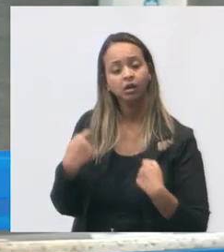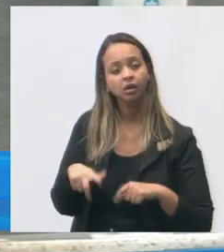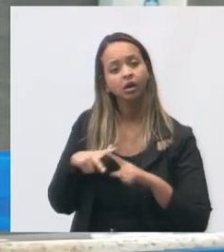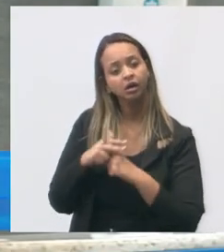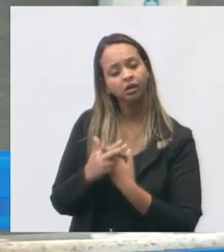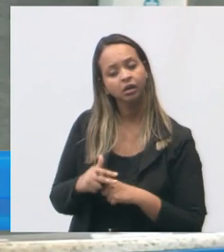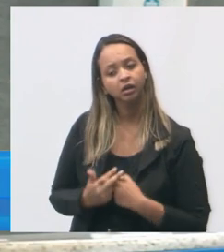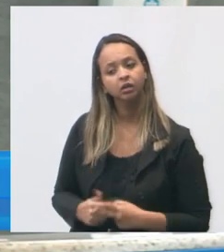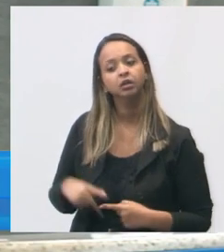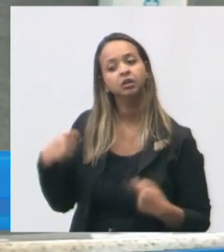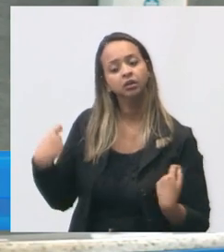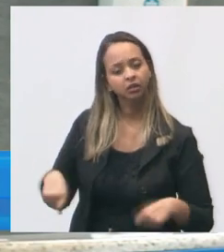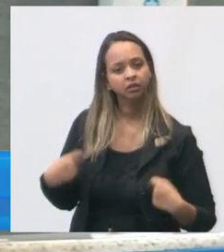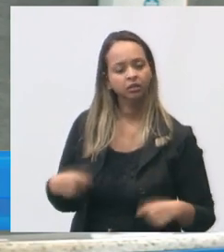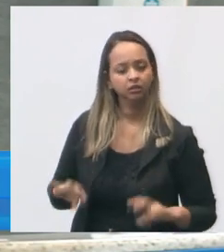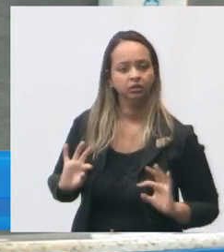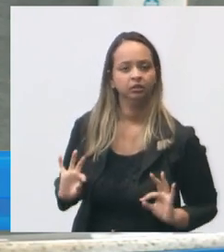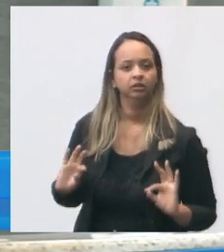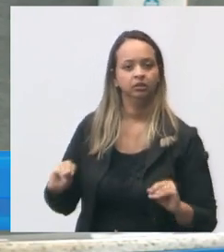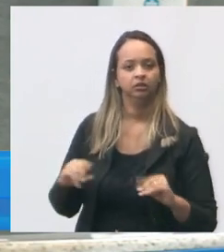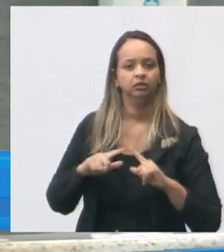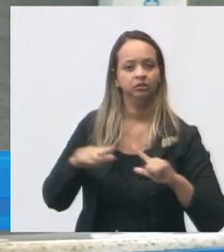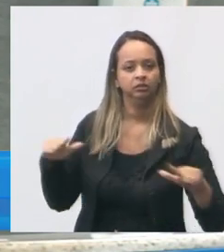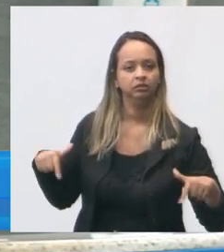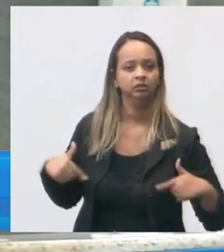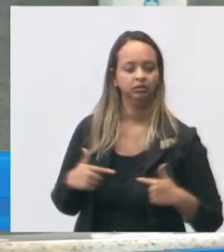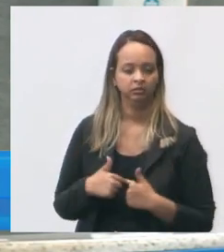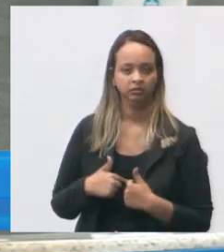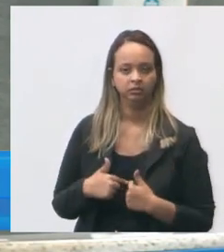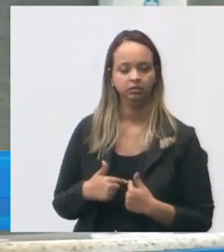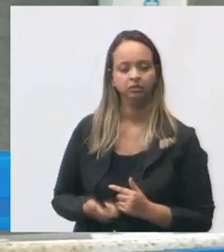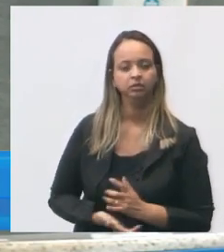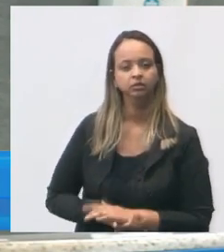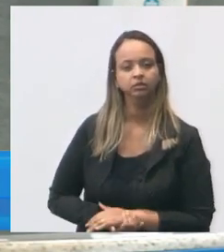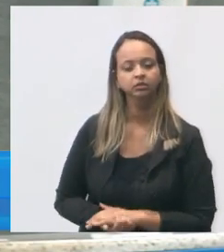reformada todas as salas de odontologia que não estão no padrão